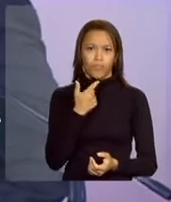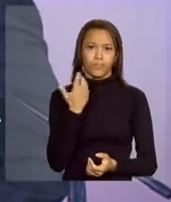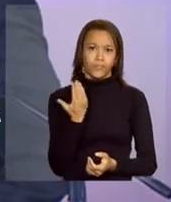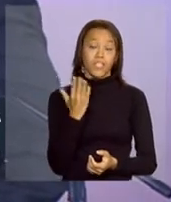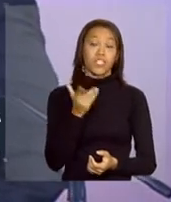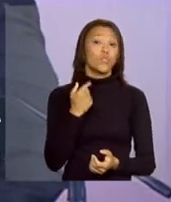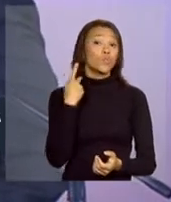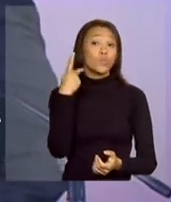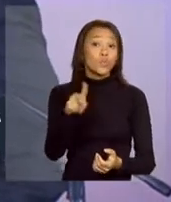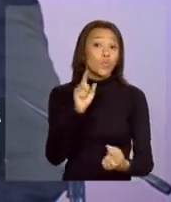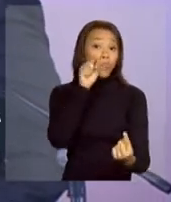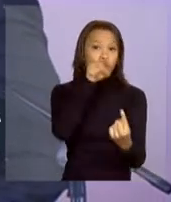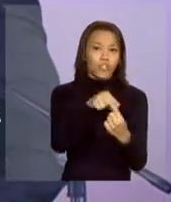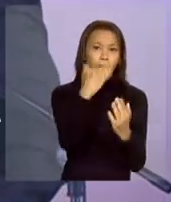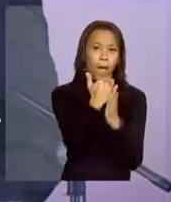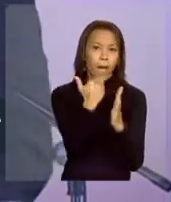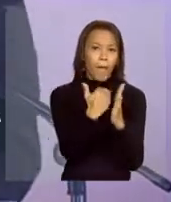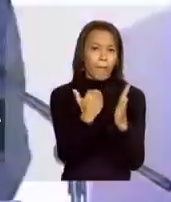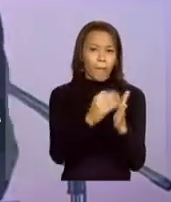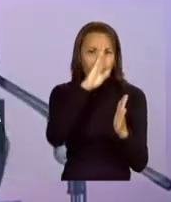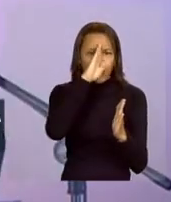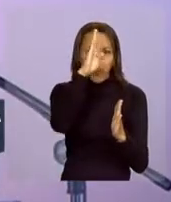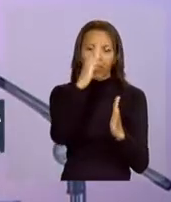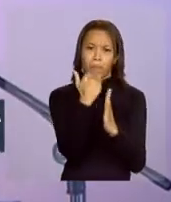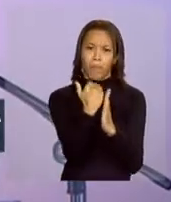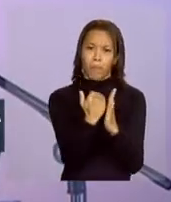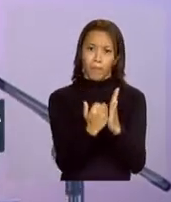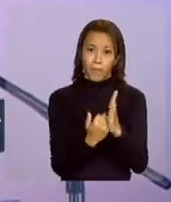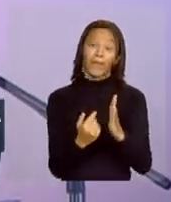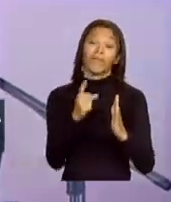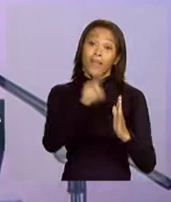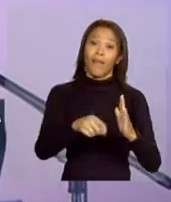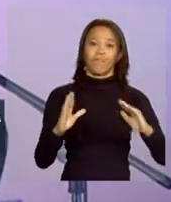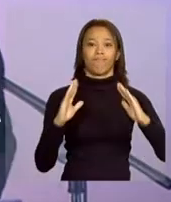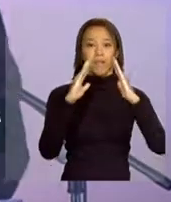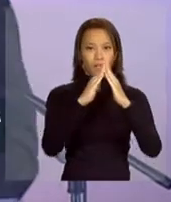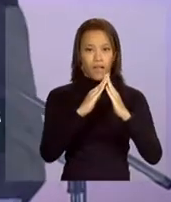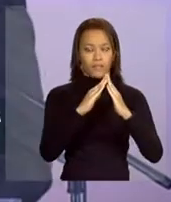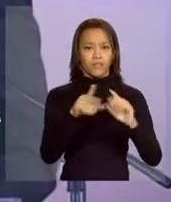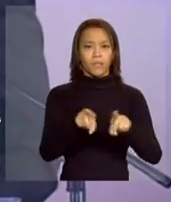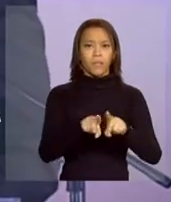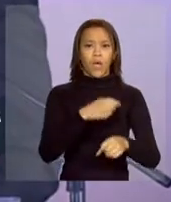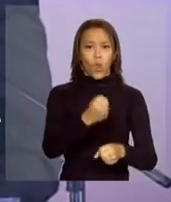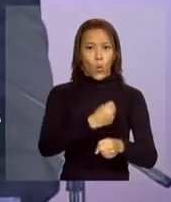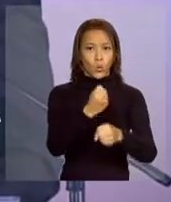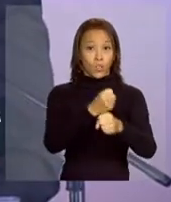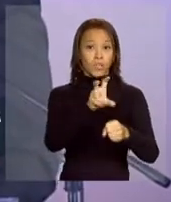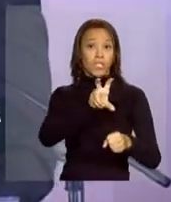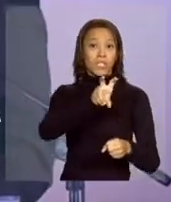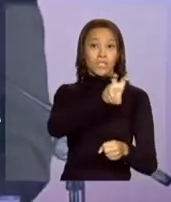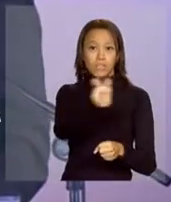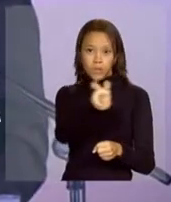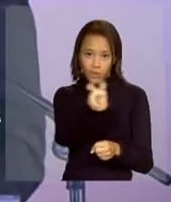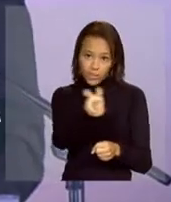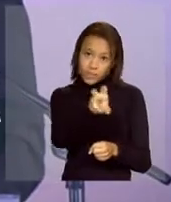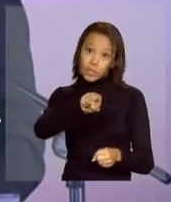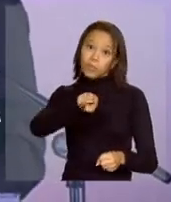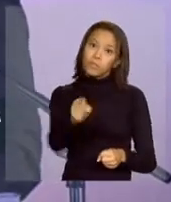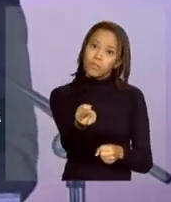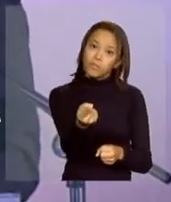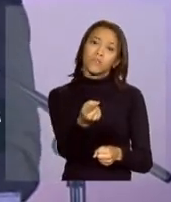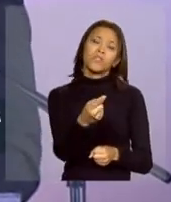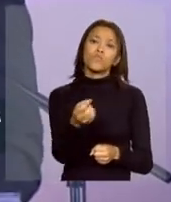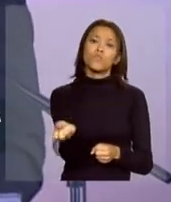metas, inclusive como prioridade da habitação, na construção de 55 mil